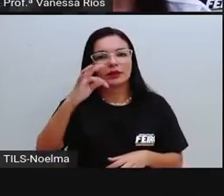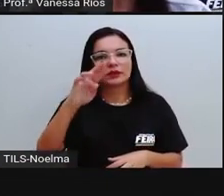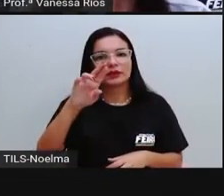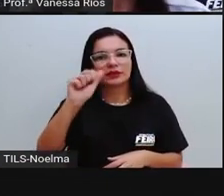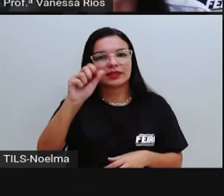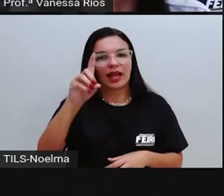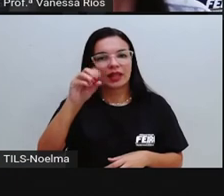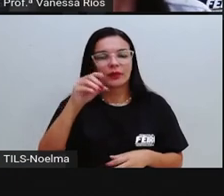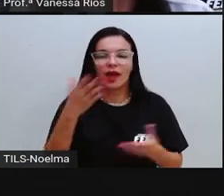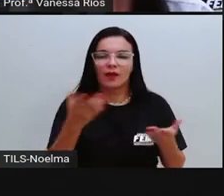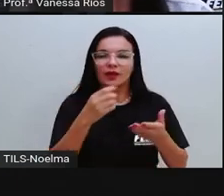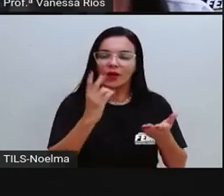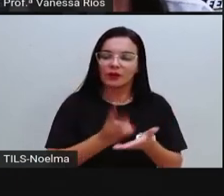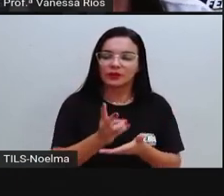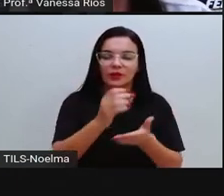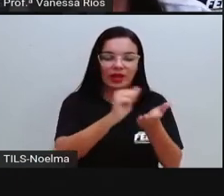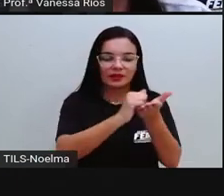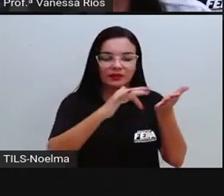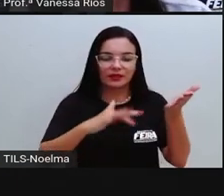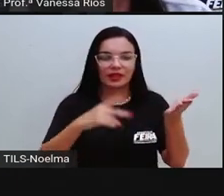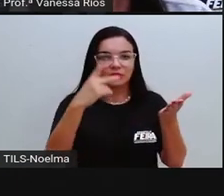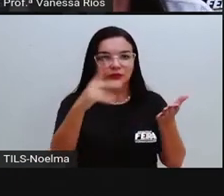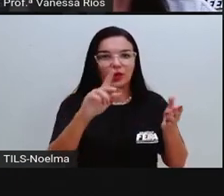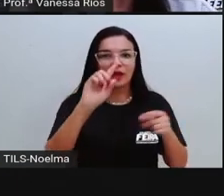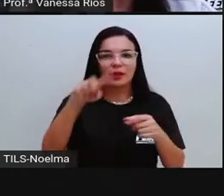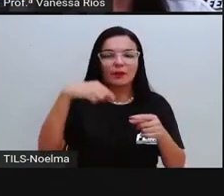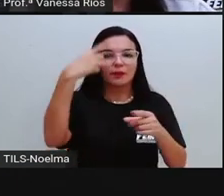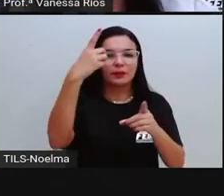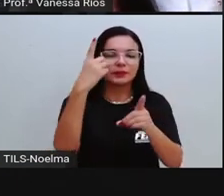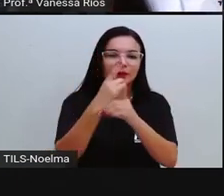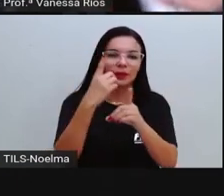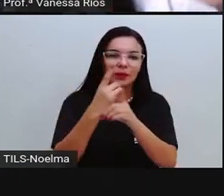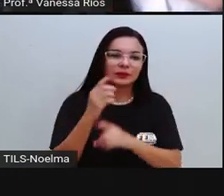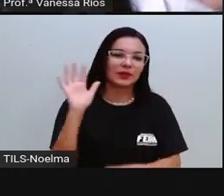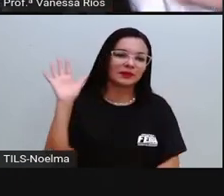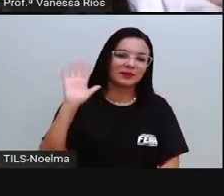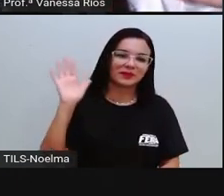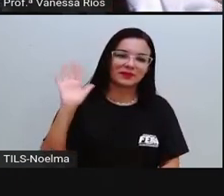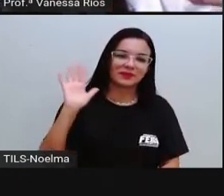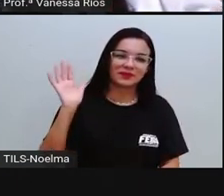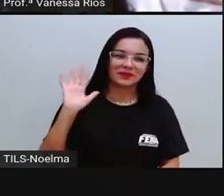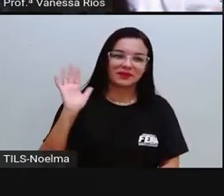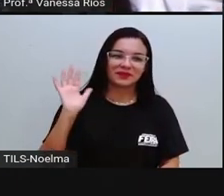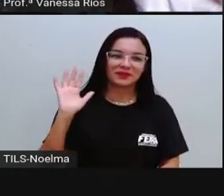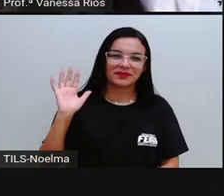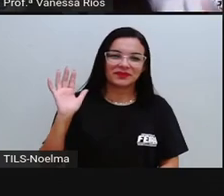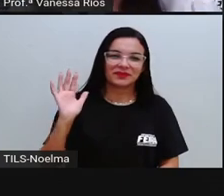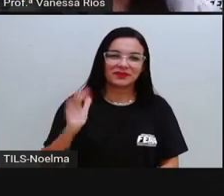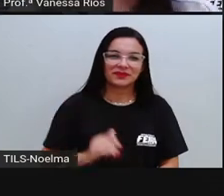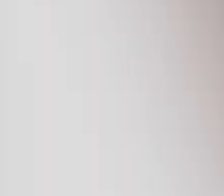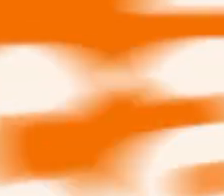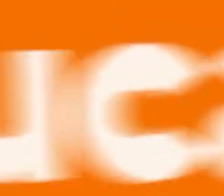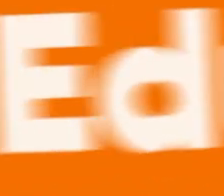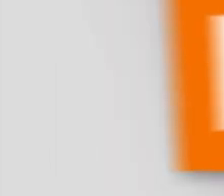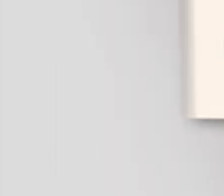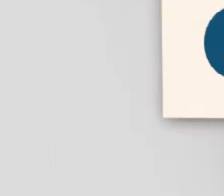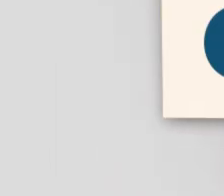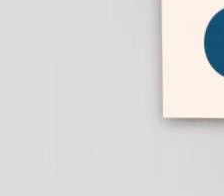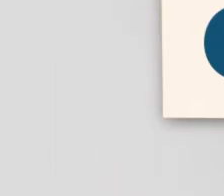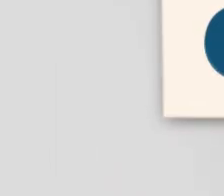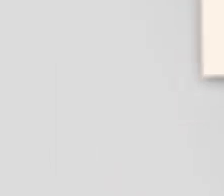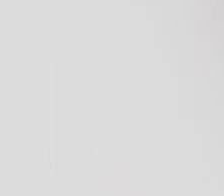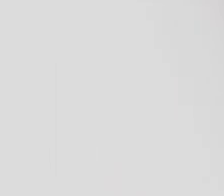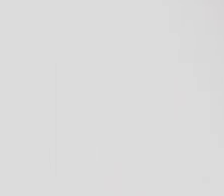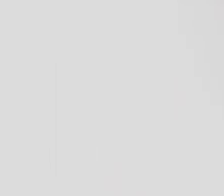atividade, tá certo? E a gente se encontra aí numa próxima aula, ó. Tchau, tchau! Tchau,